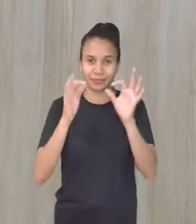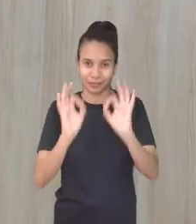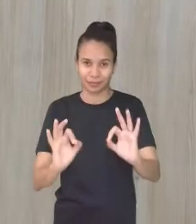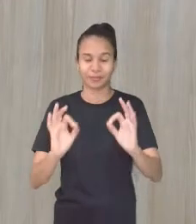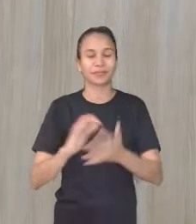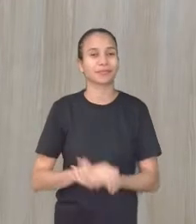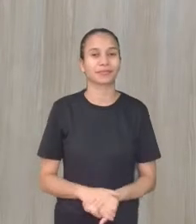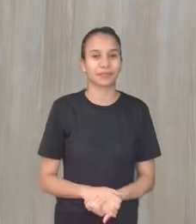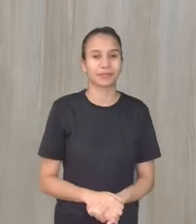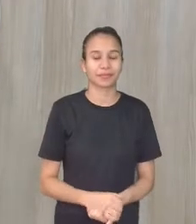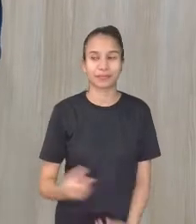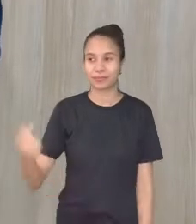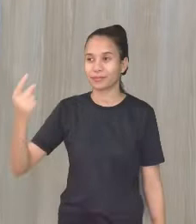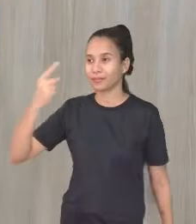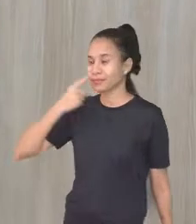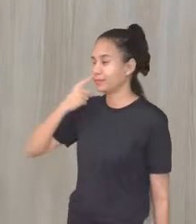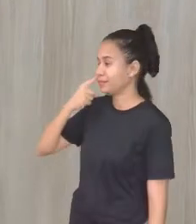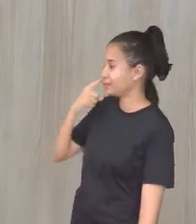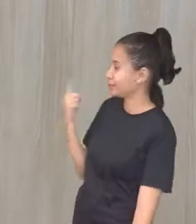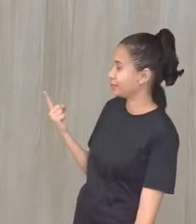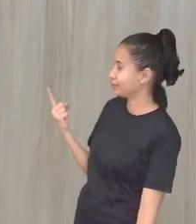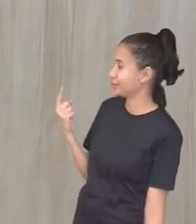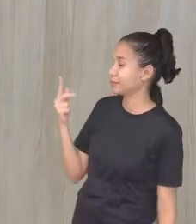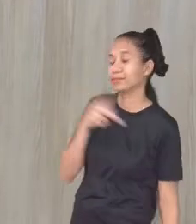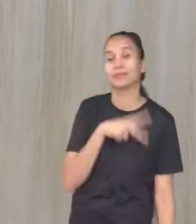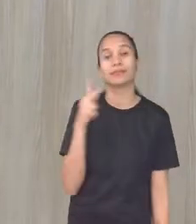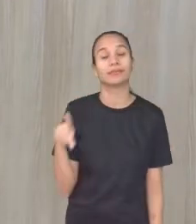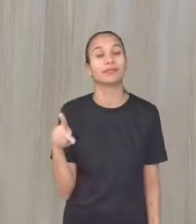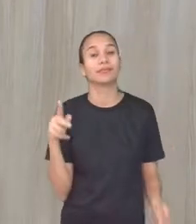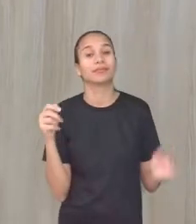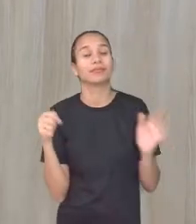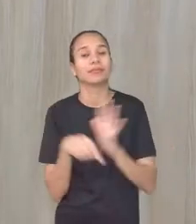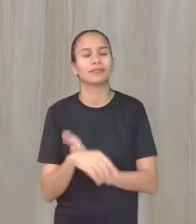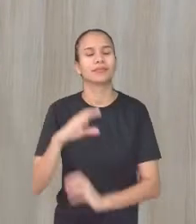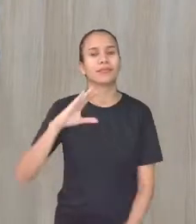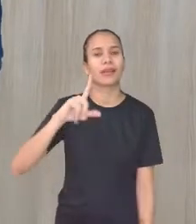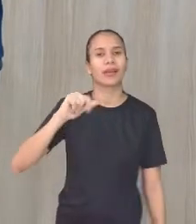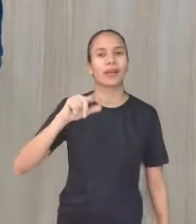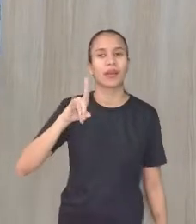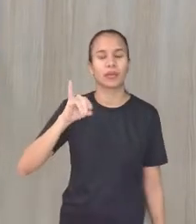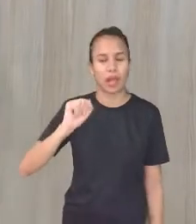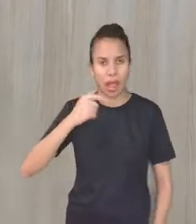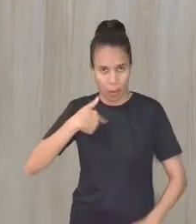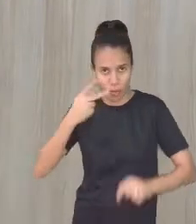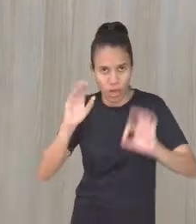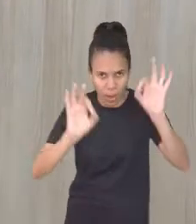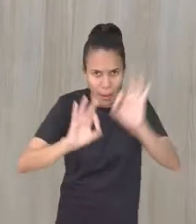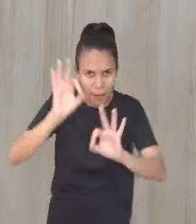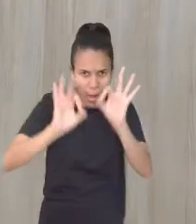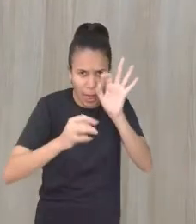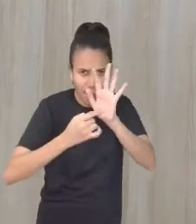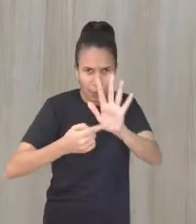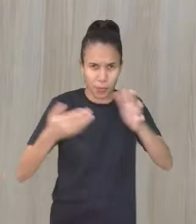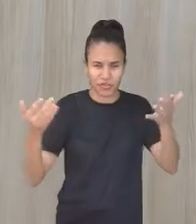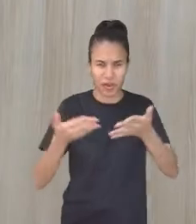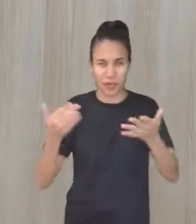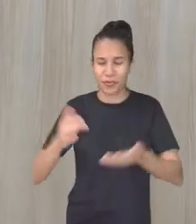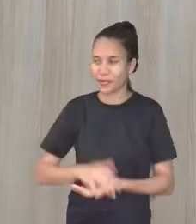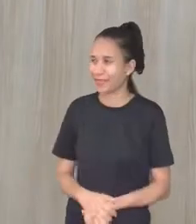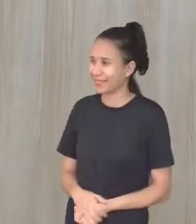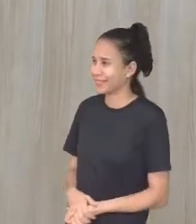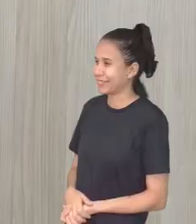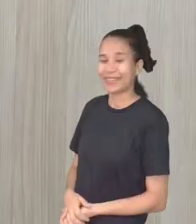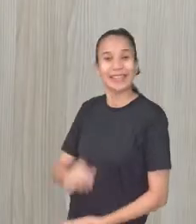Então, aqui, eu vou perguntar à professora Cláudia se a professora está preparada, professora Cláudia, que eu vou mostrar agora o brinquedo.